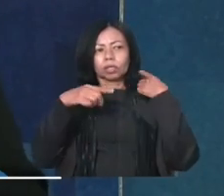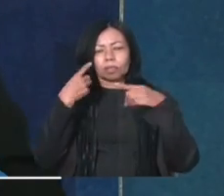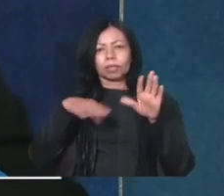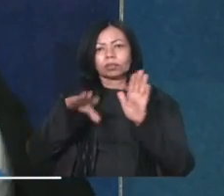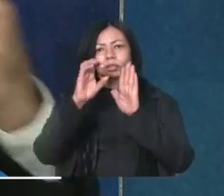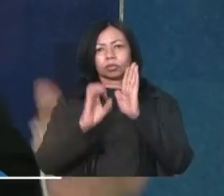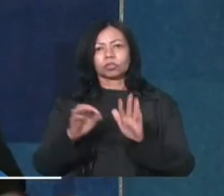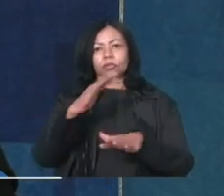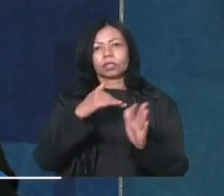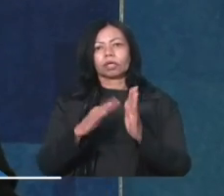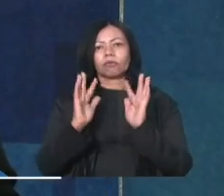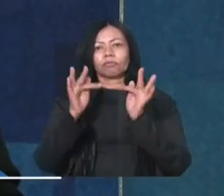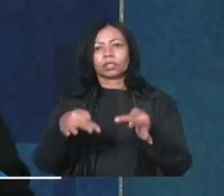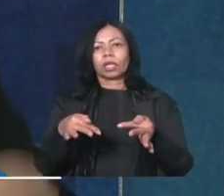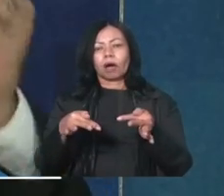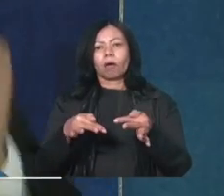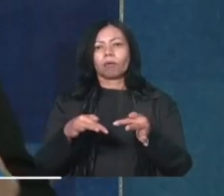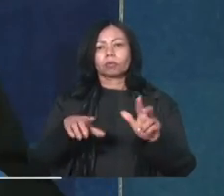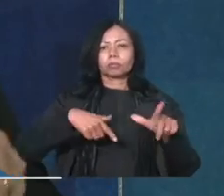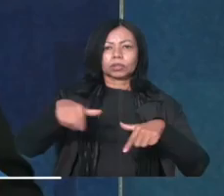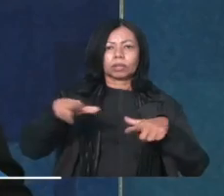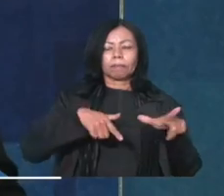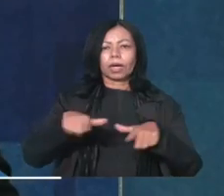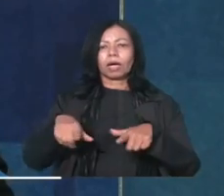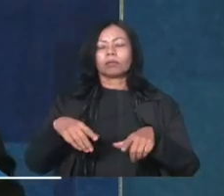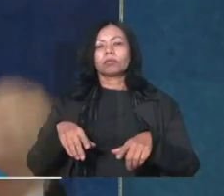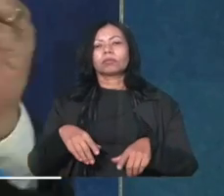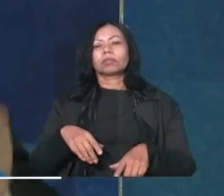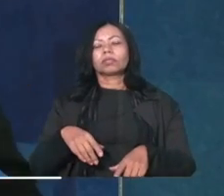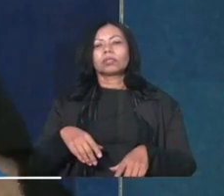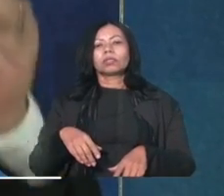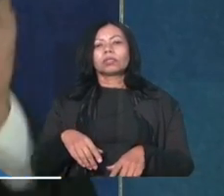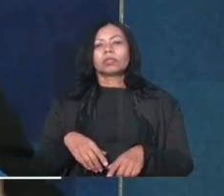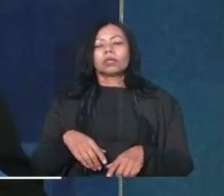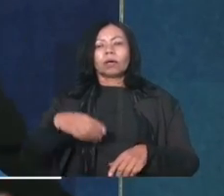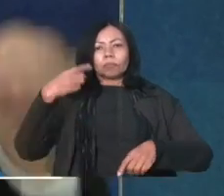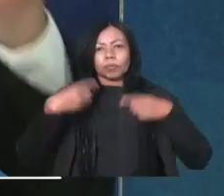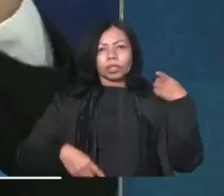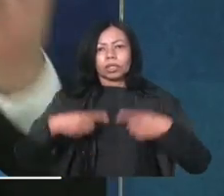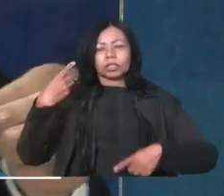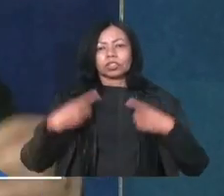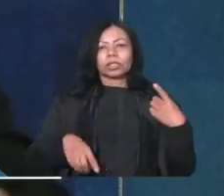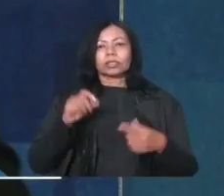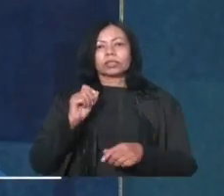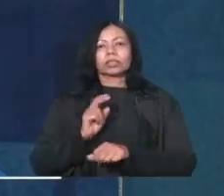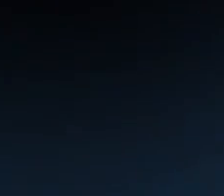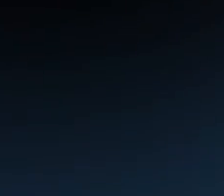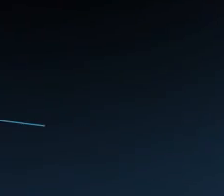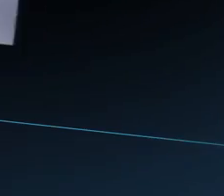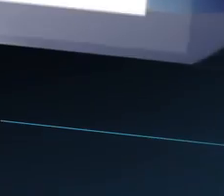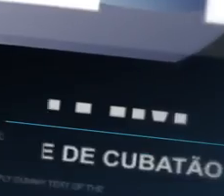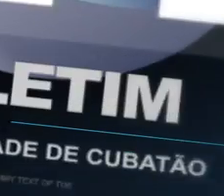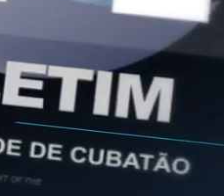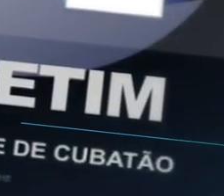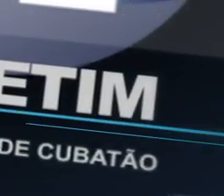Executivo, até o último dia do meu mandato, ações de política pública, ações de política que beneficiem o povo.